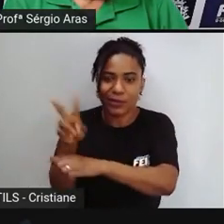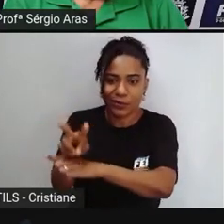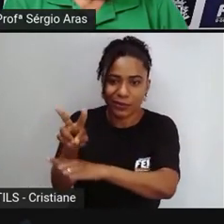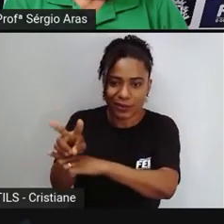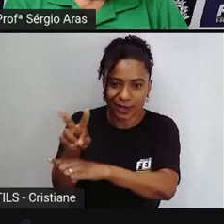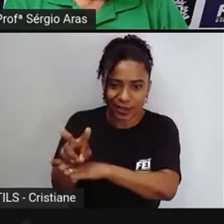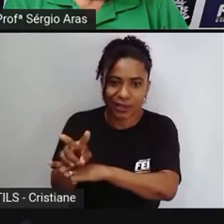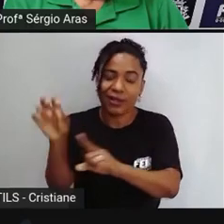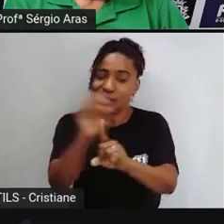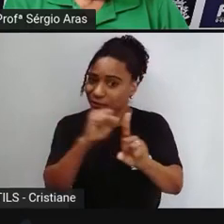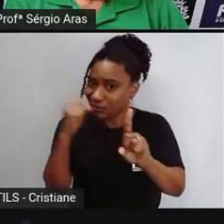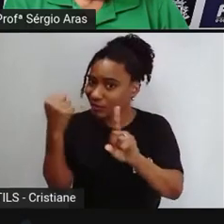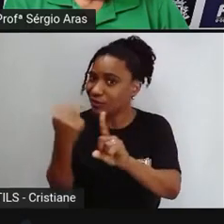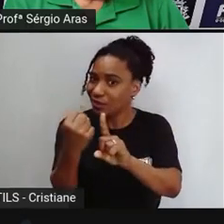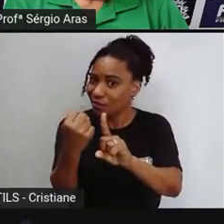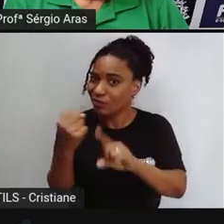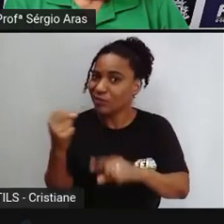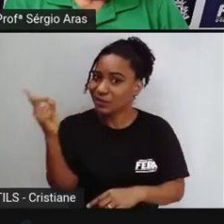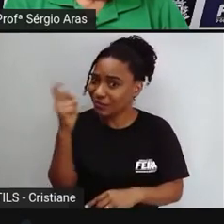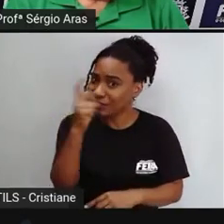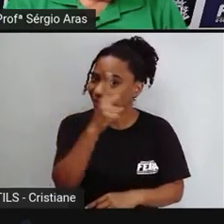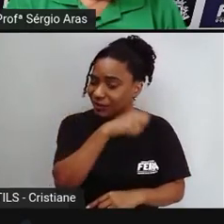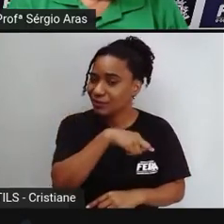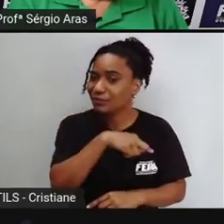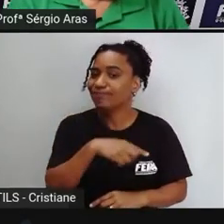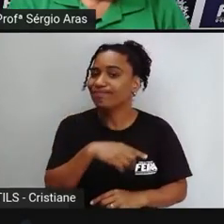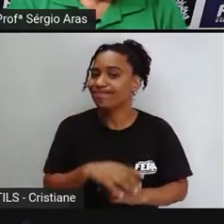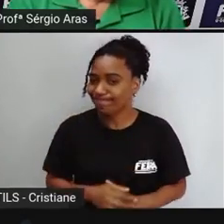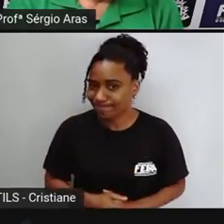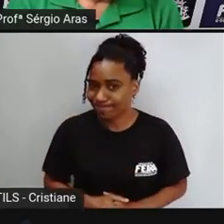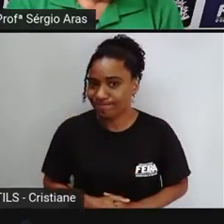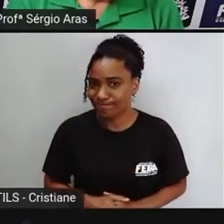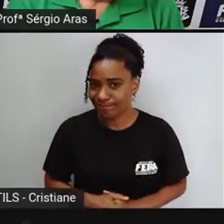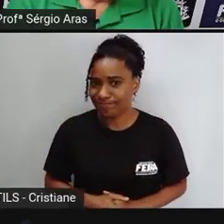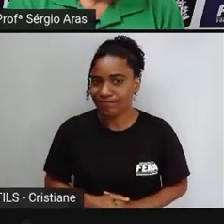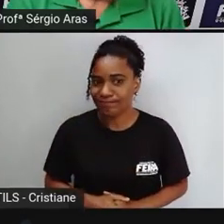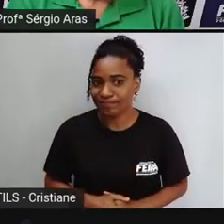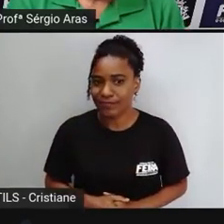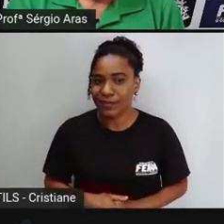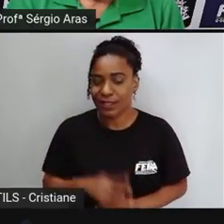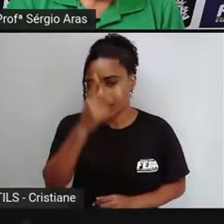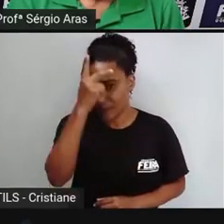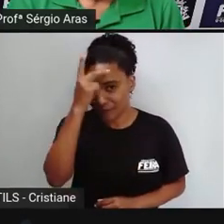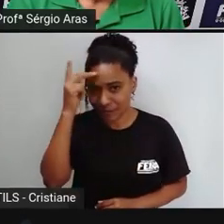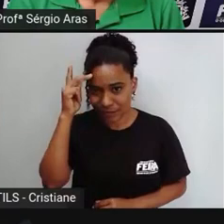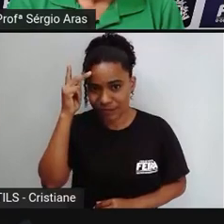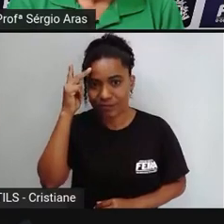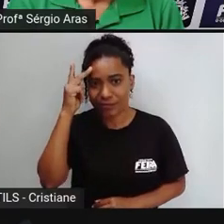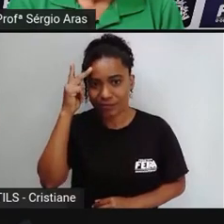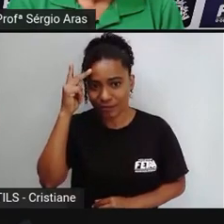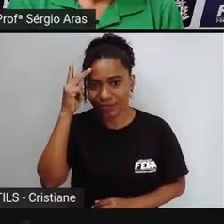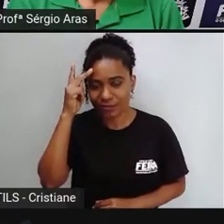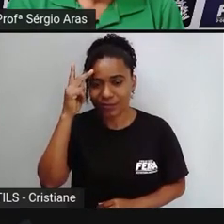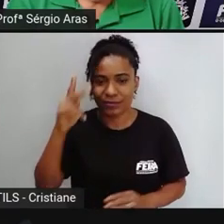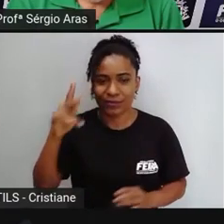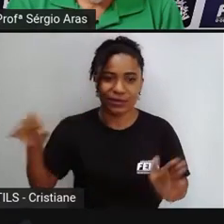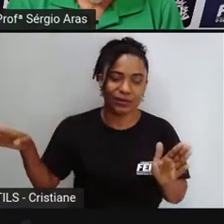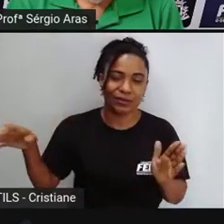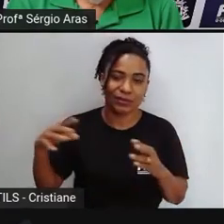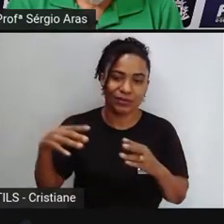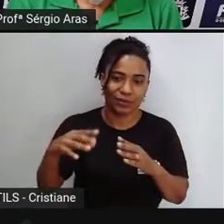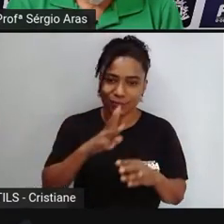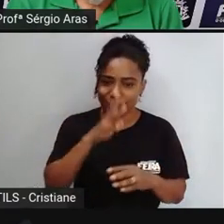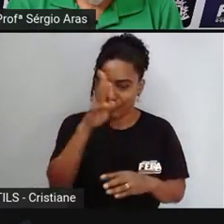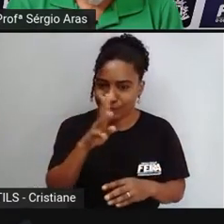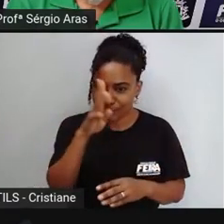eu enxergo como muito complexa as pessoas que chegam ali naquela área por falta de